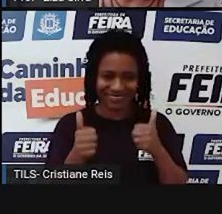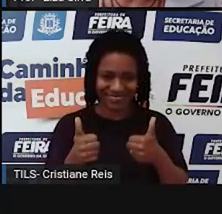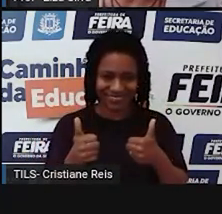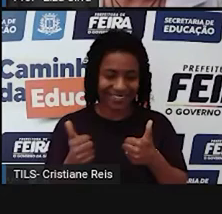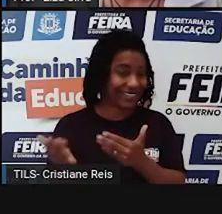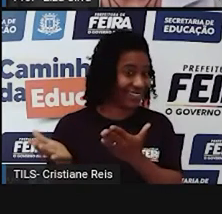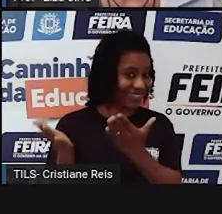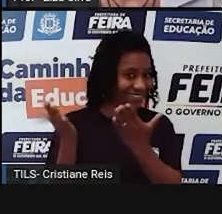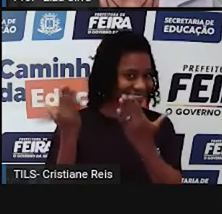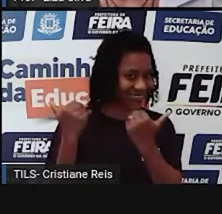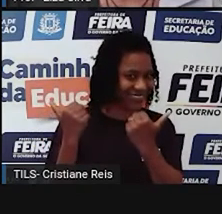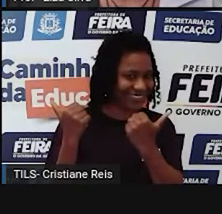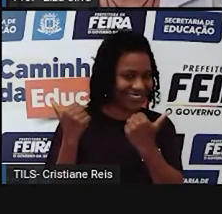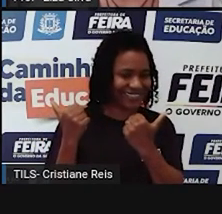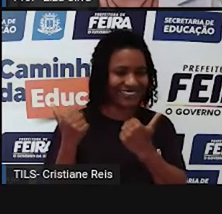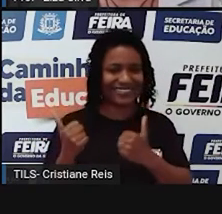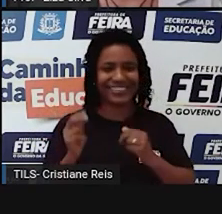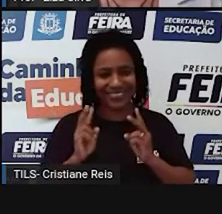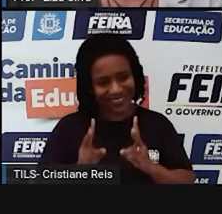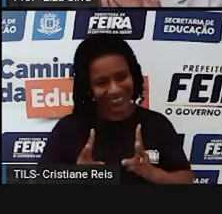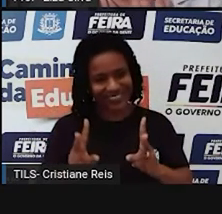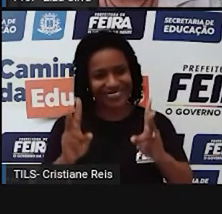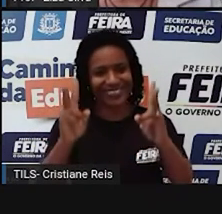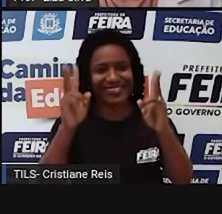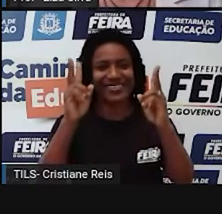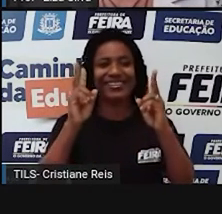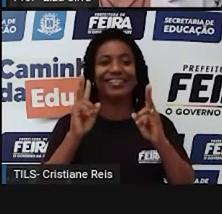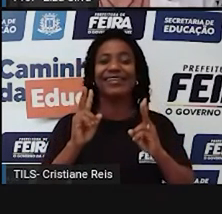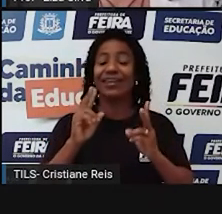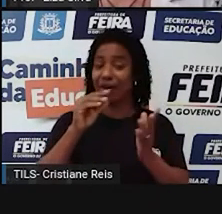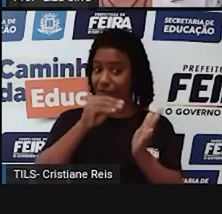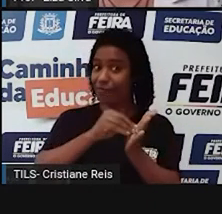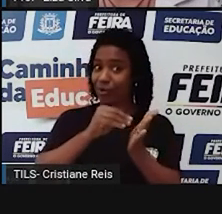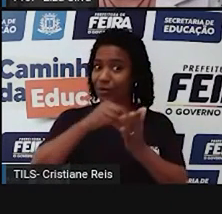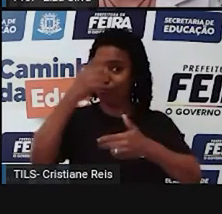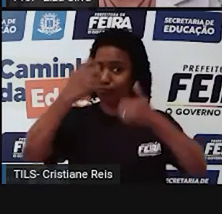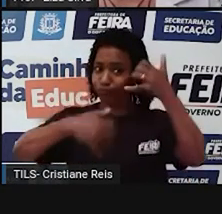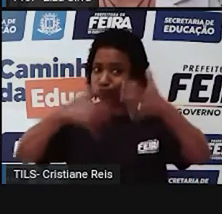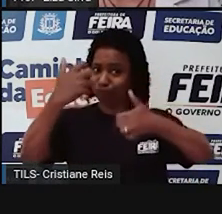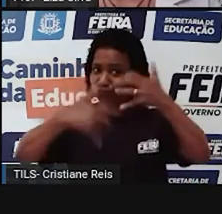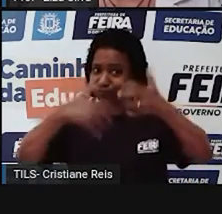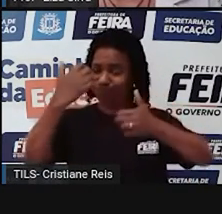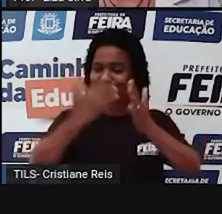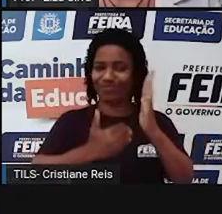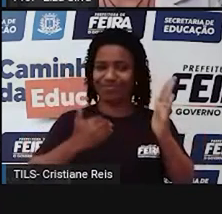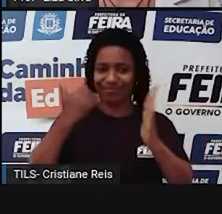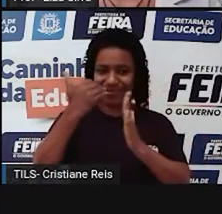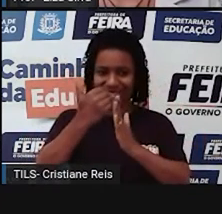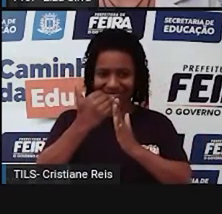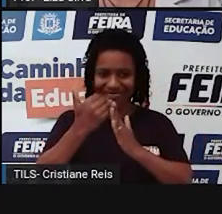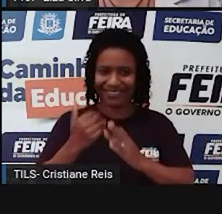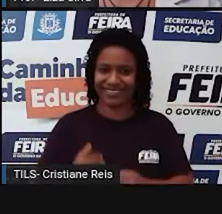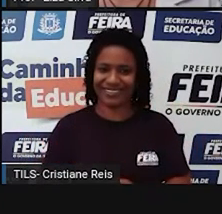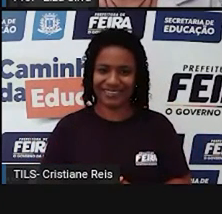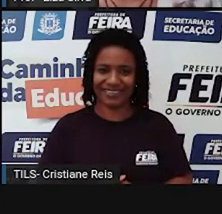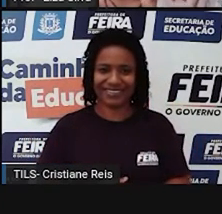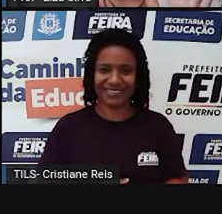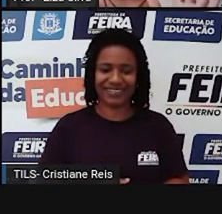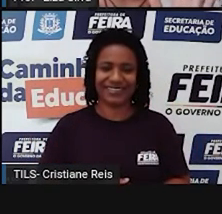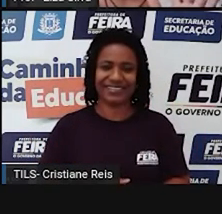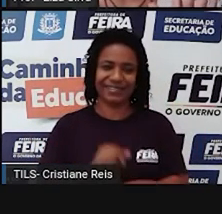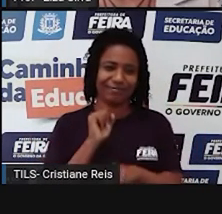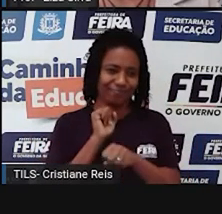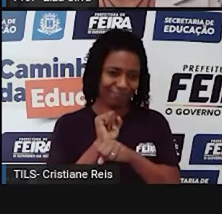Let's go Vamos caminhar juntos porque ainda tem muita coisa para a gente conversar hoje nesta aula Just a moment